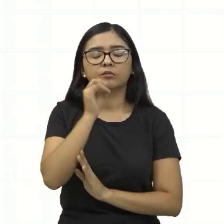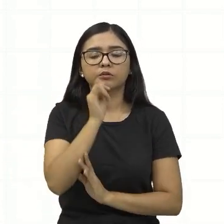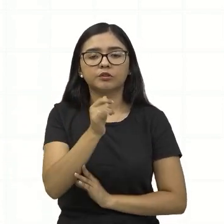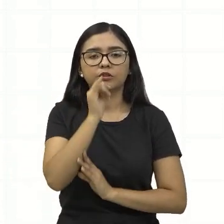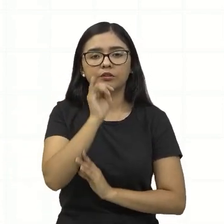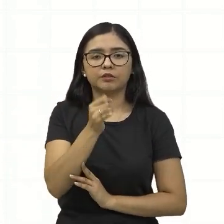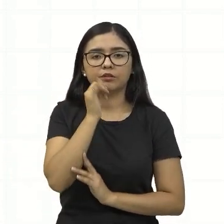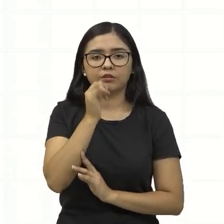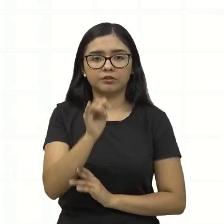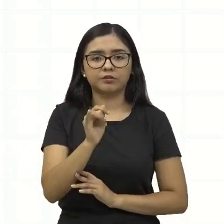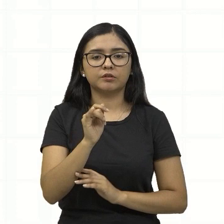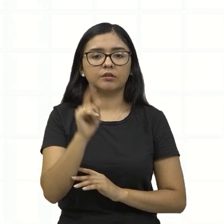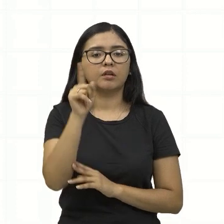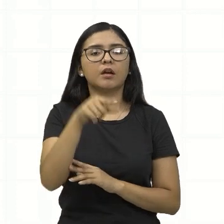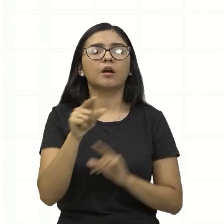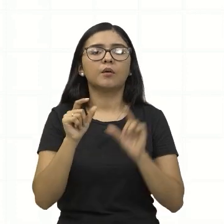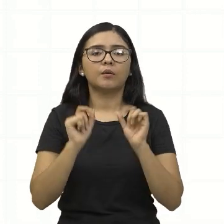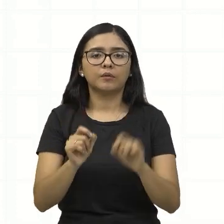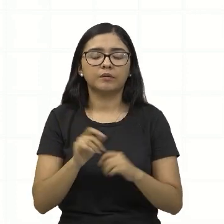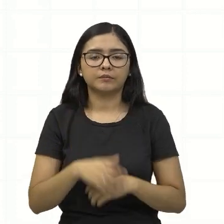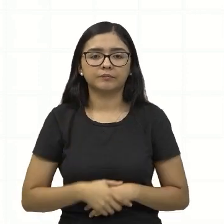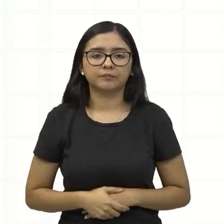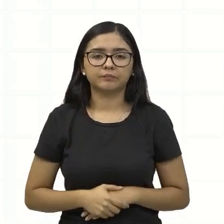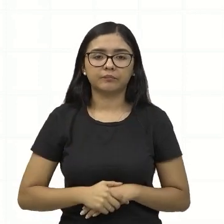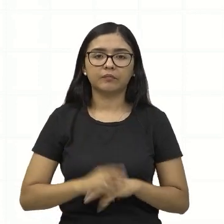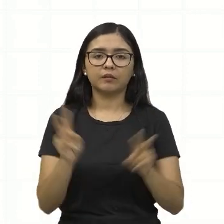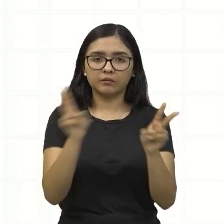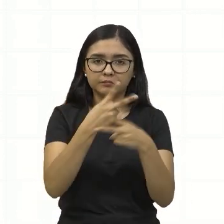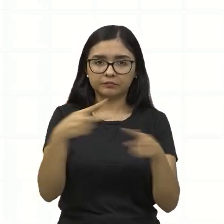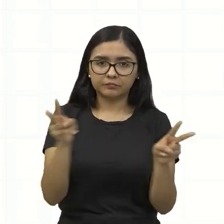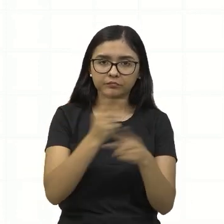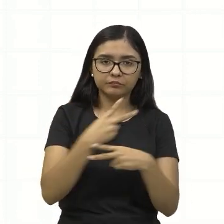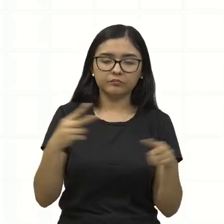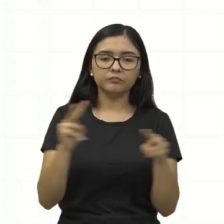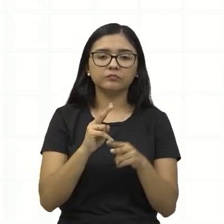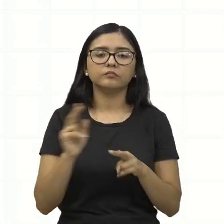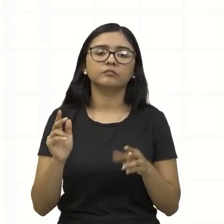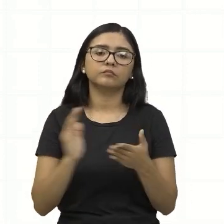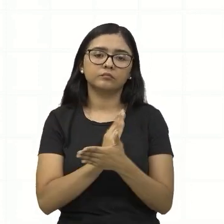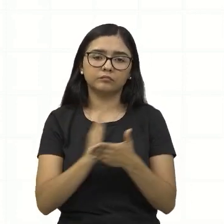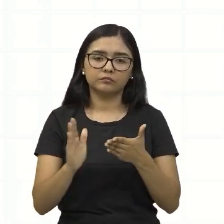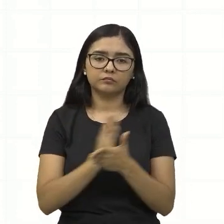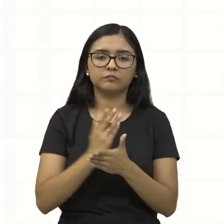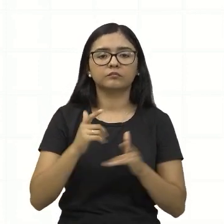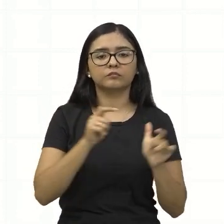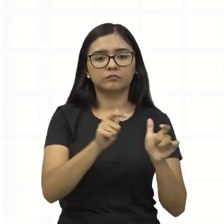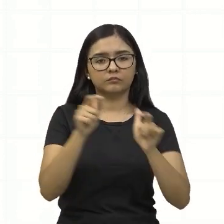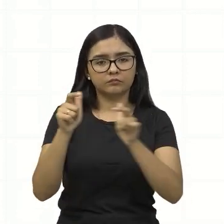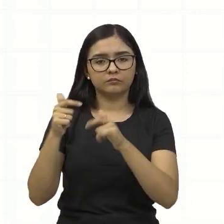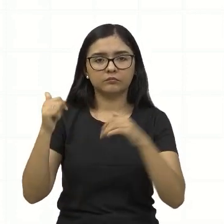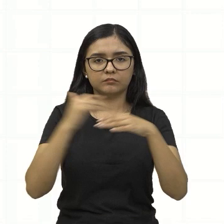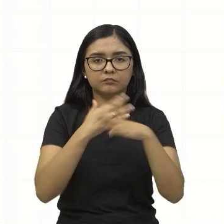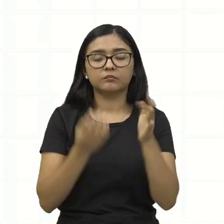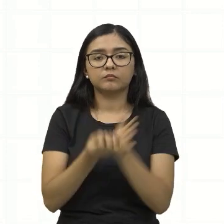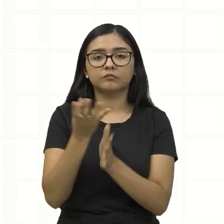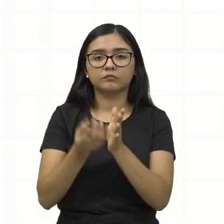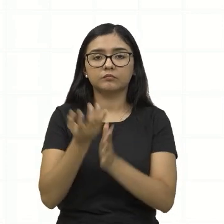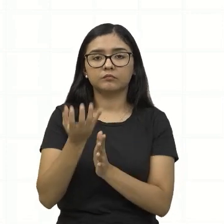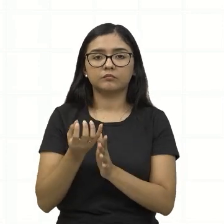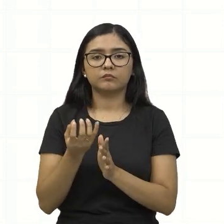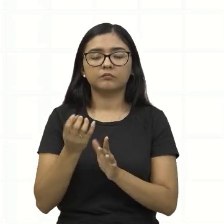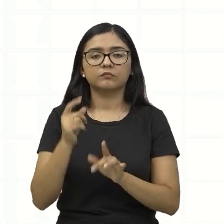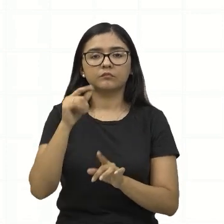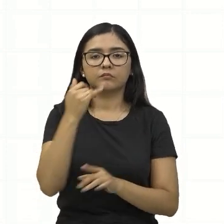na maior parte, eólica, né, muitas cidades estão aí desenvolvendo a produção de energia